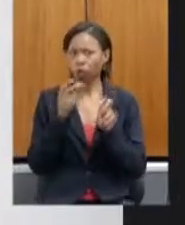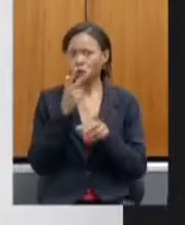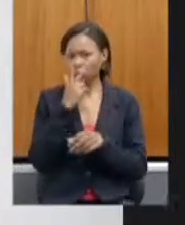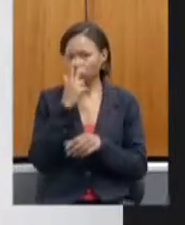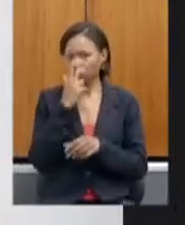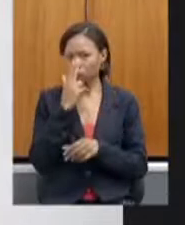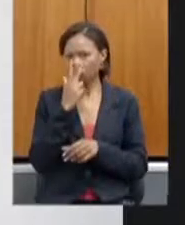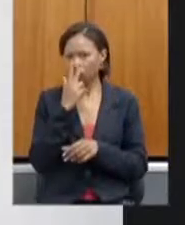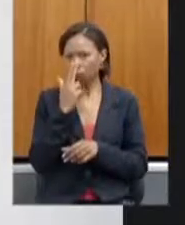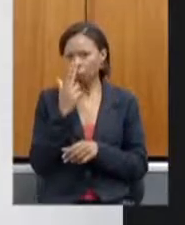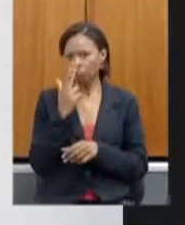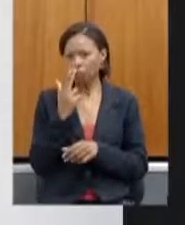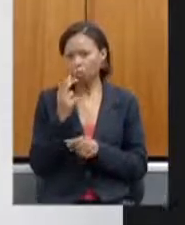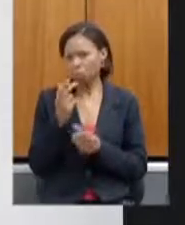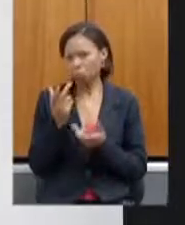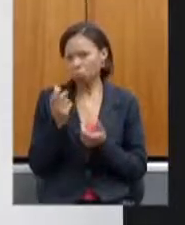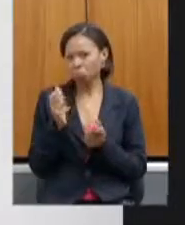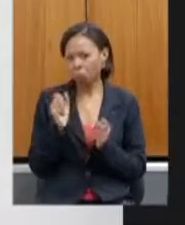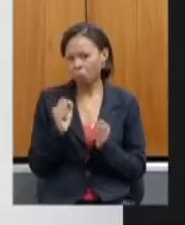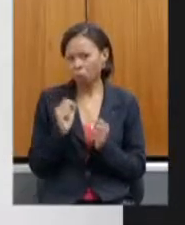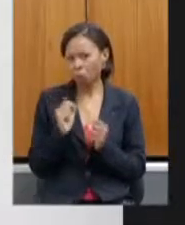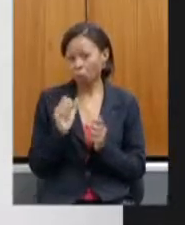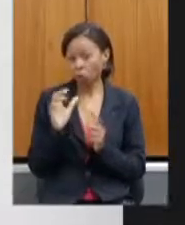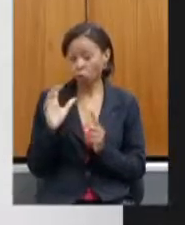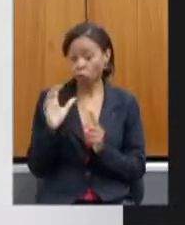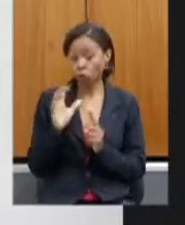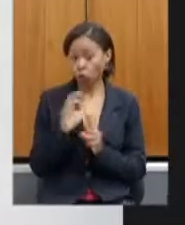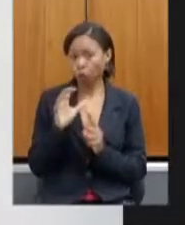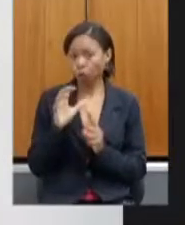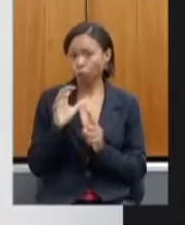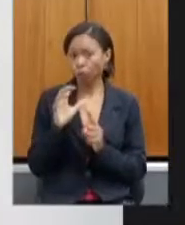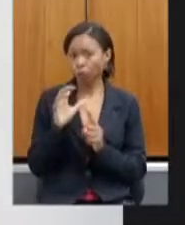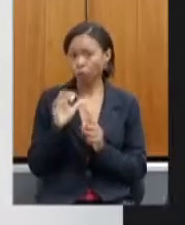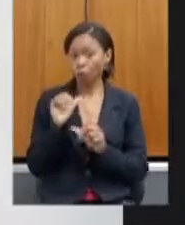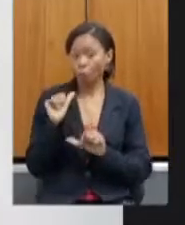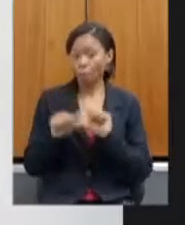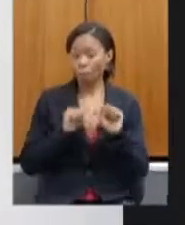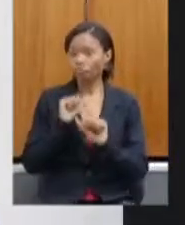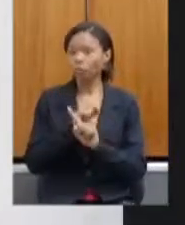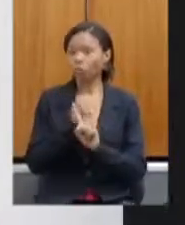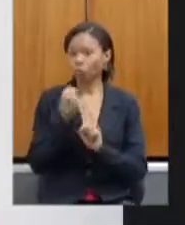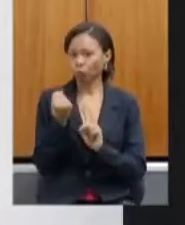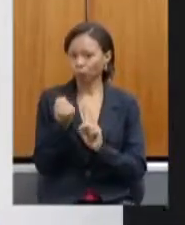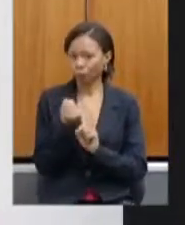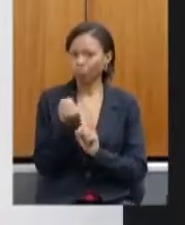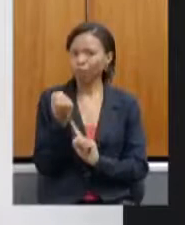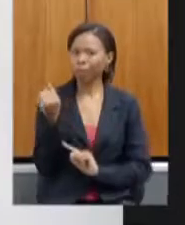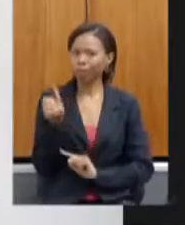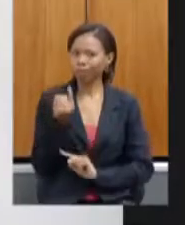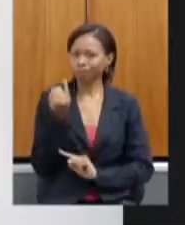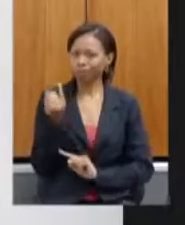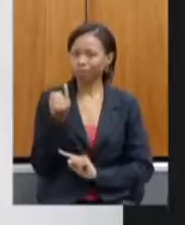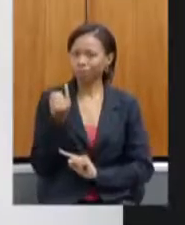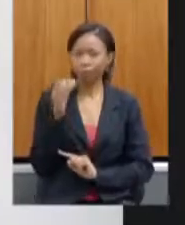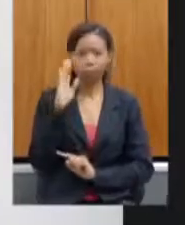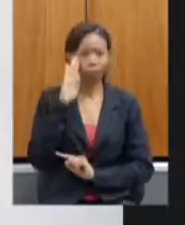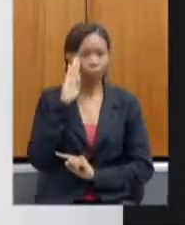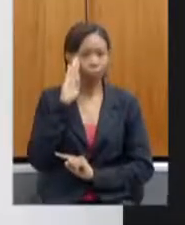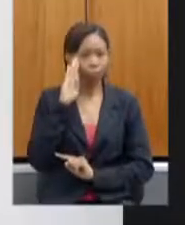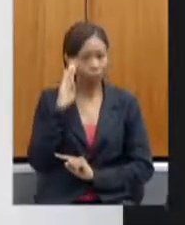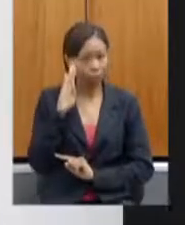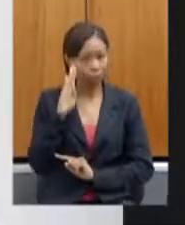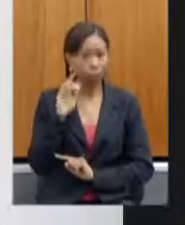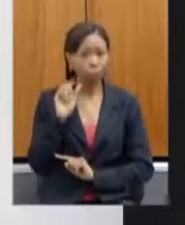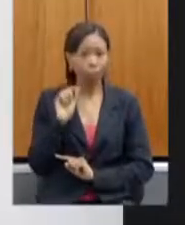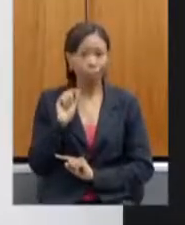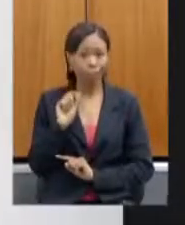poderá ter um impacto social relevante, principalmente para as pessoas que estão em